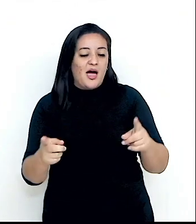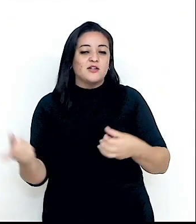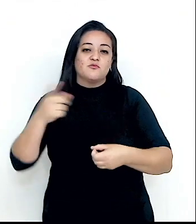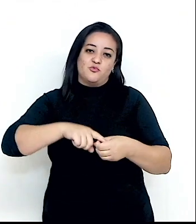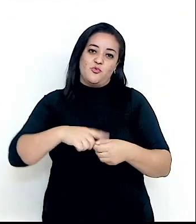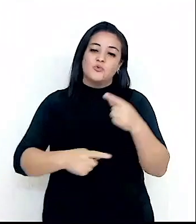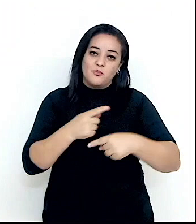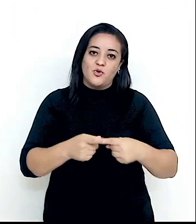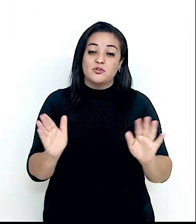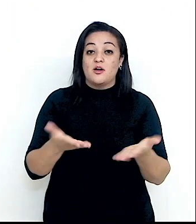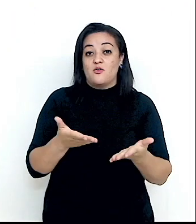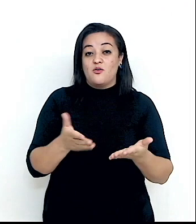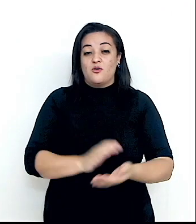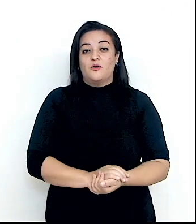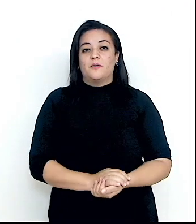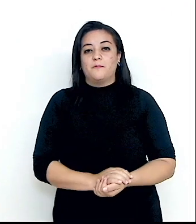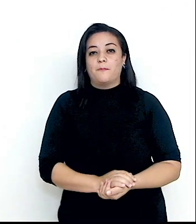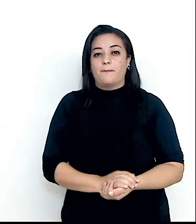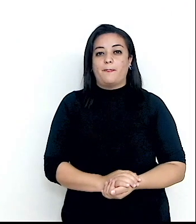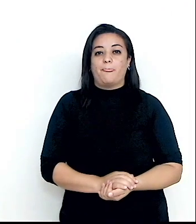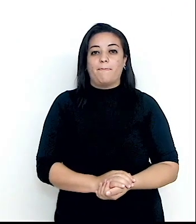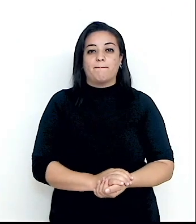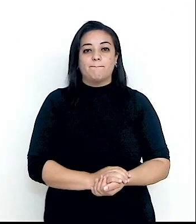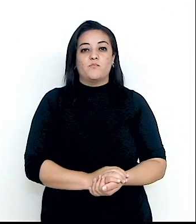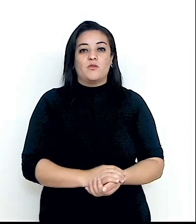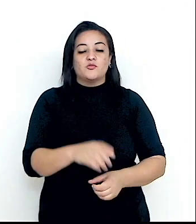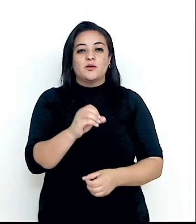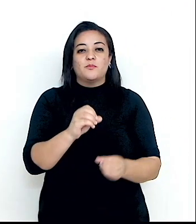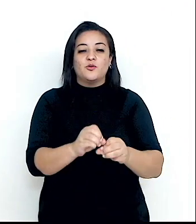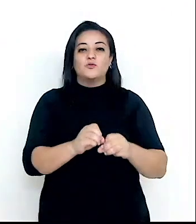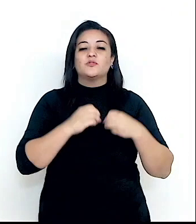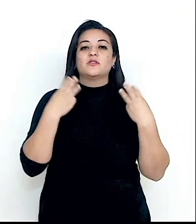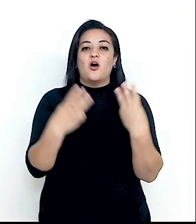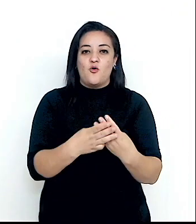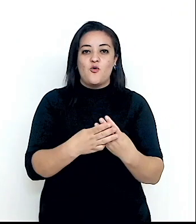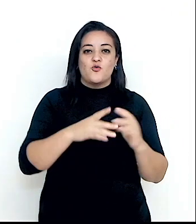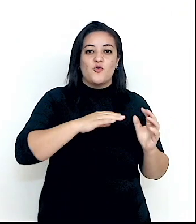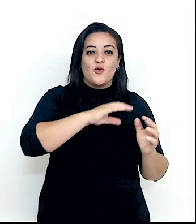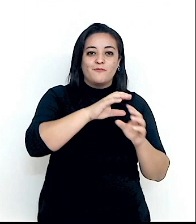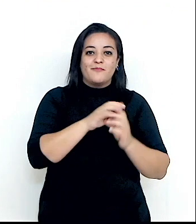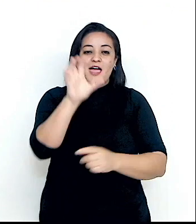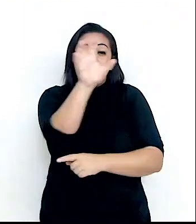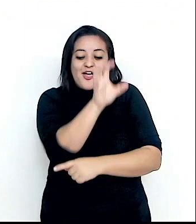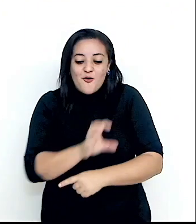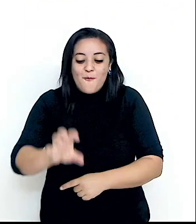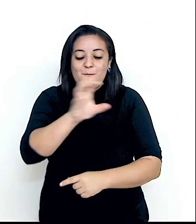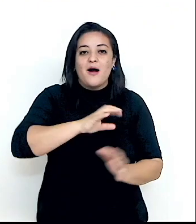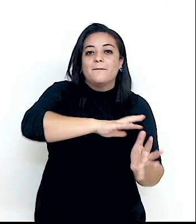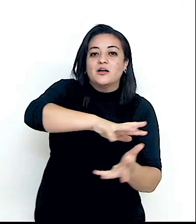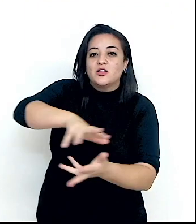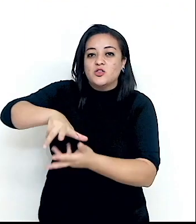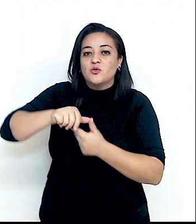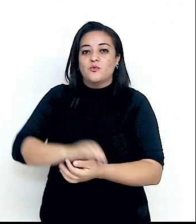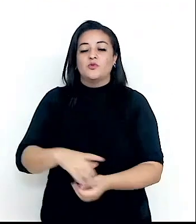Agora, passamos à imagem. Esse é o emblema da ONU. Você vê que é um mapa mundi, e ele é tomado